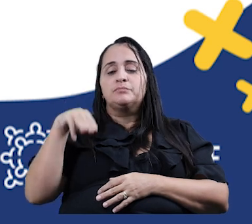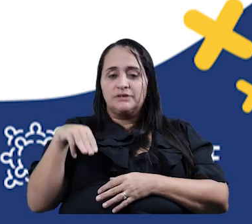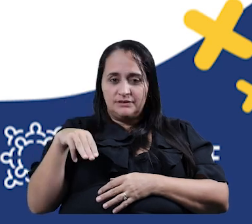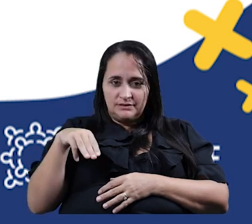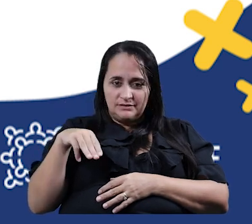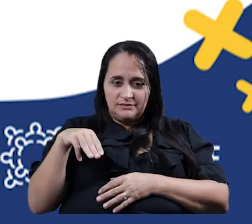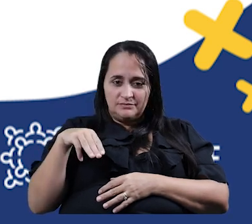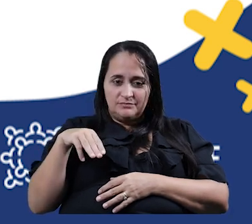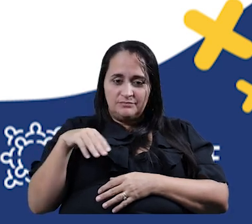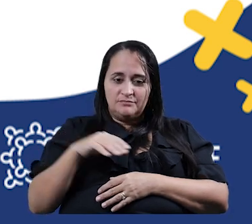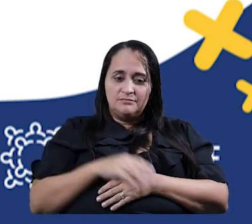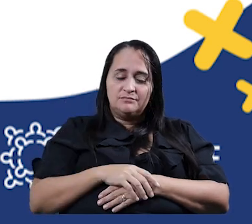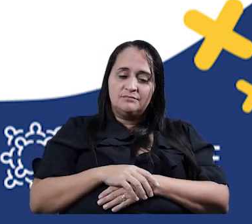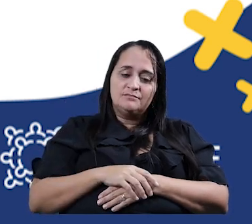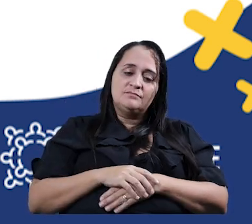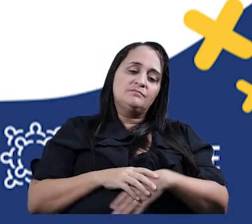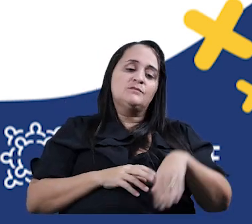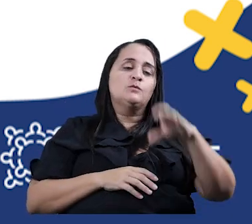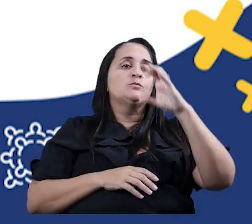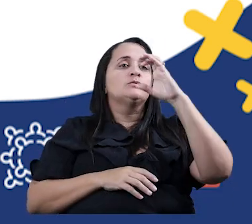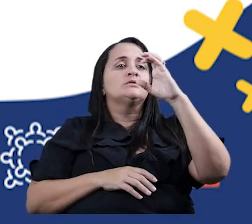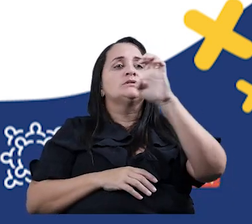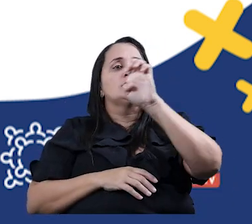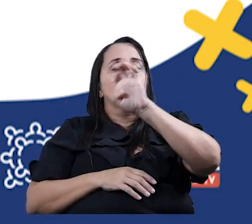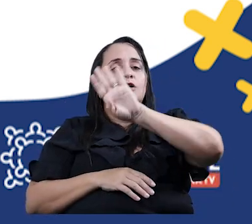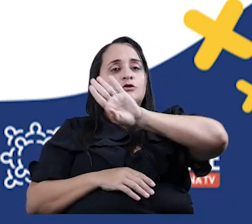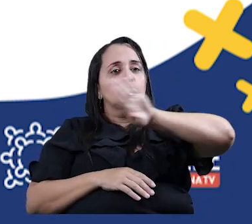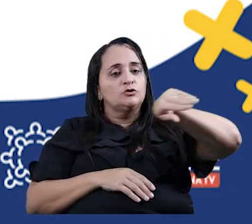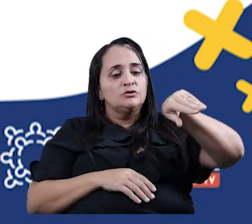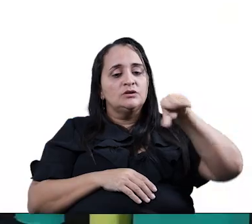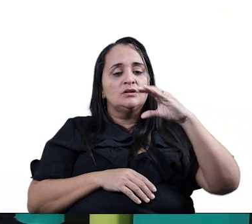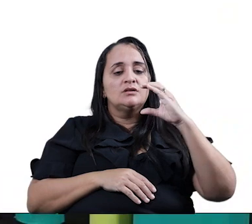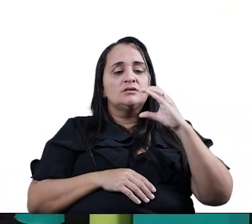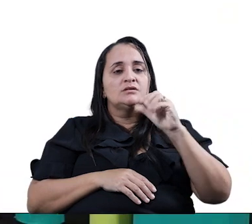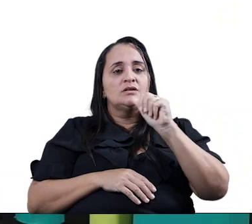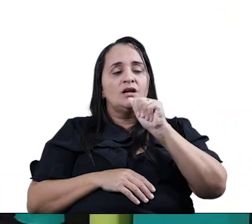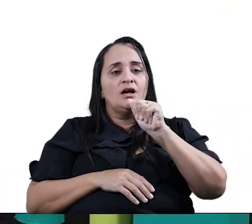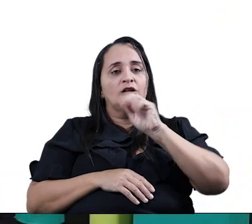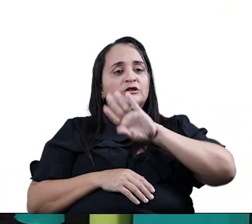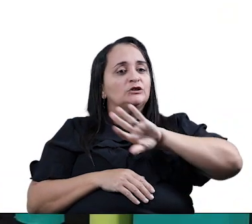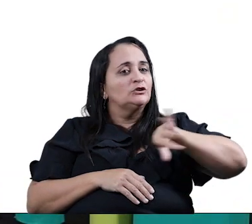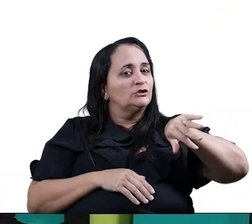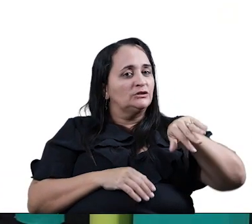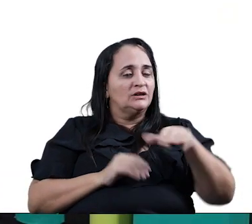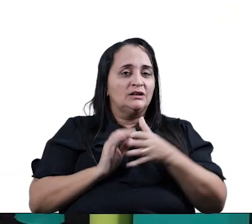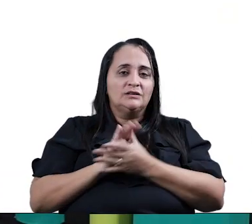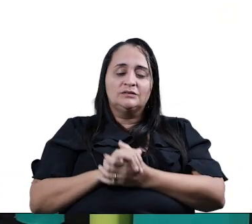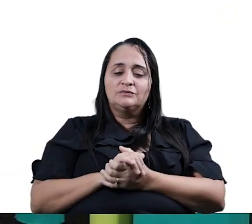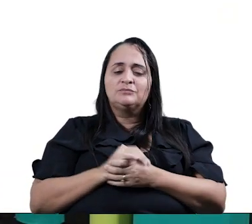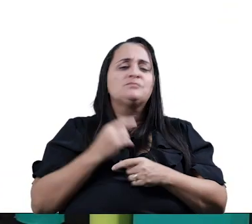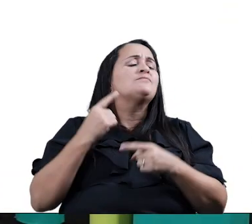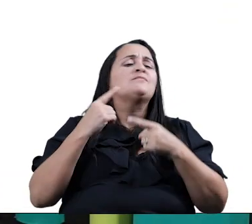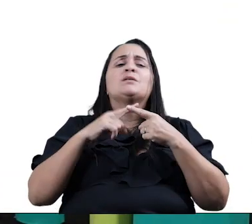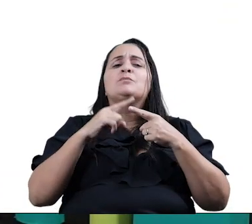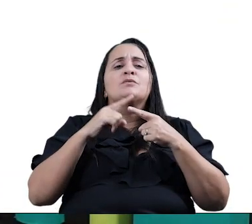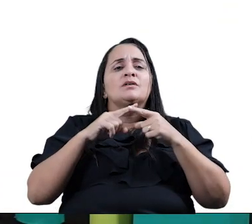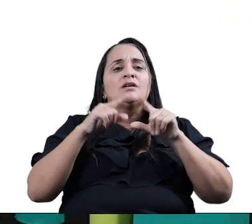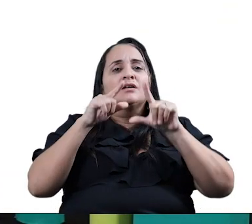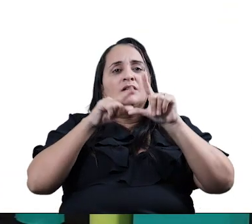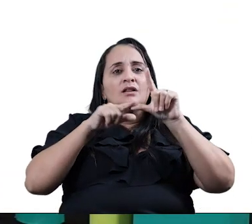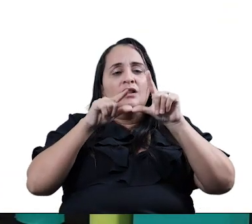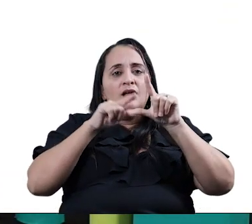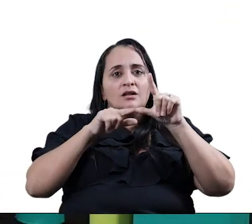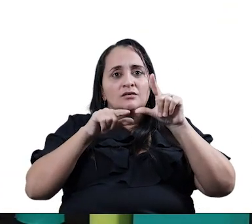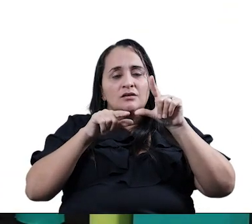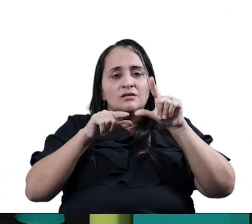Tiramos o C e o E O C e o A Ficou Tim e Pim Porque essas palavras finais Essas três letras finais